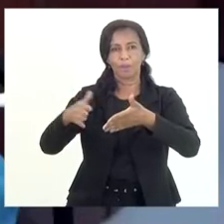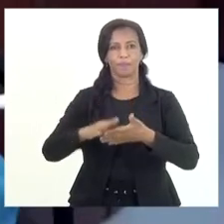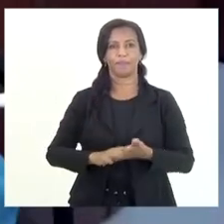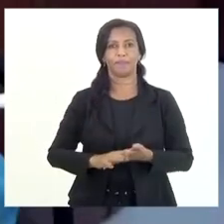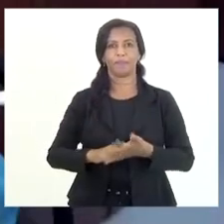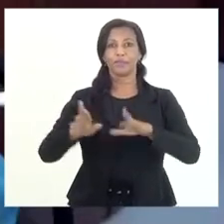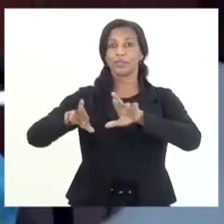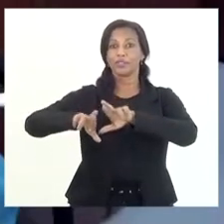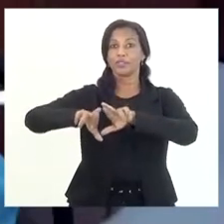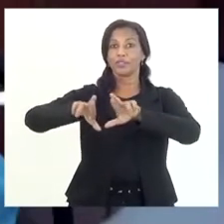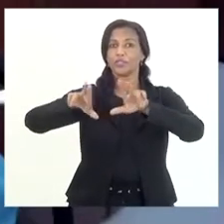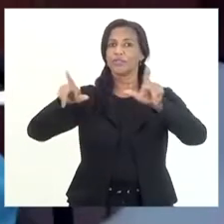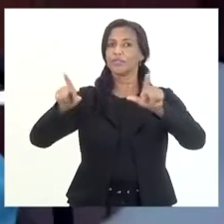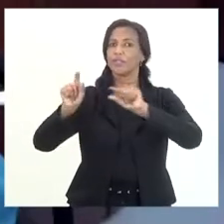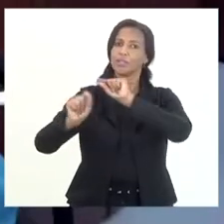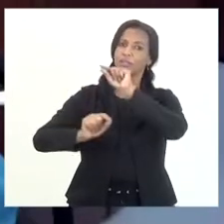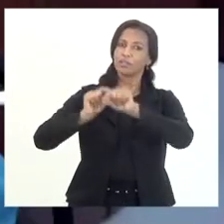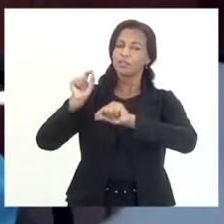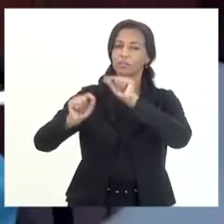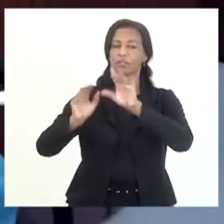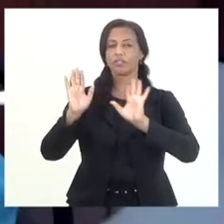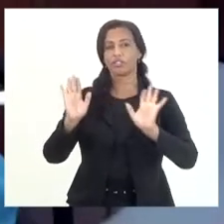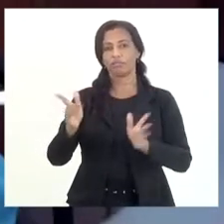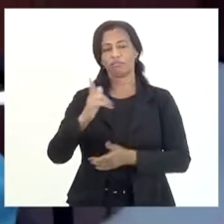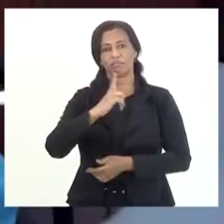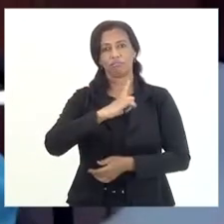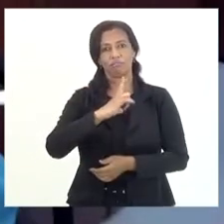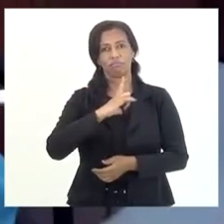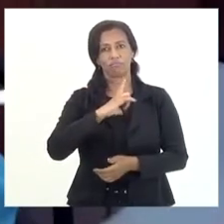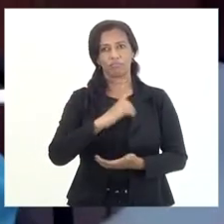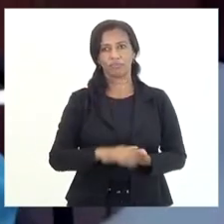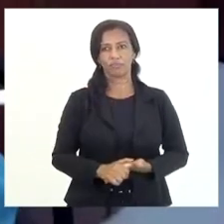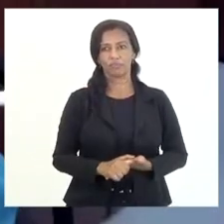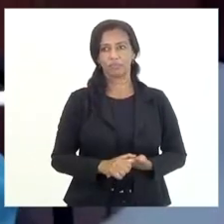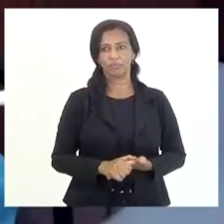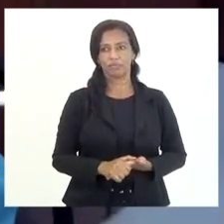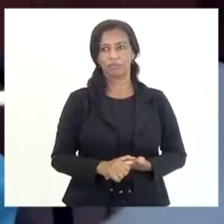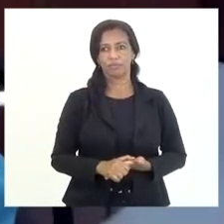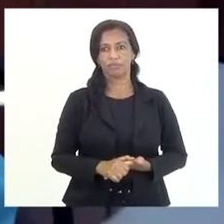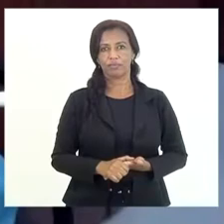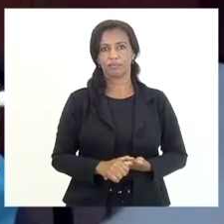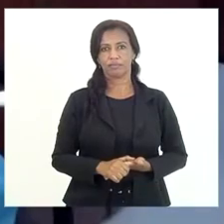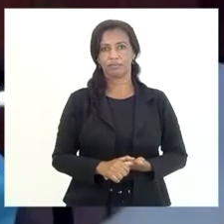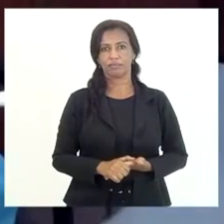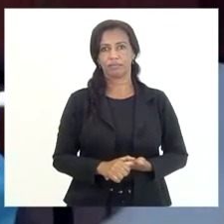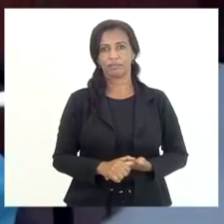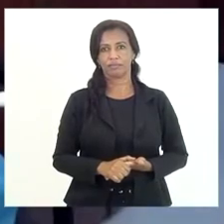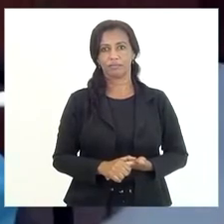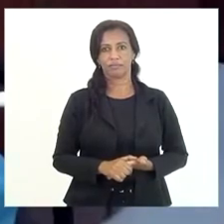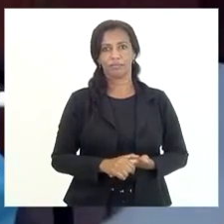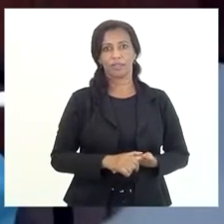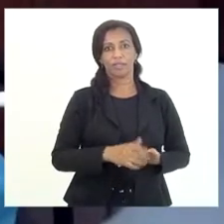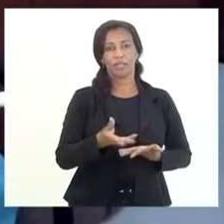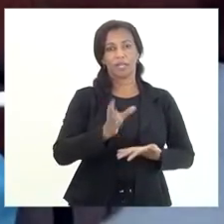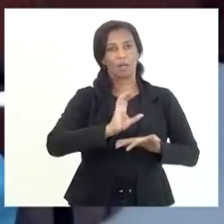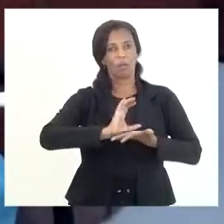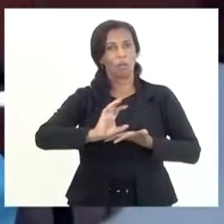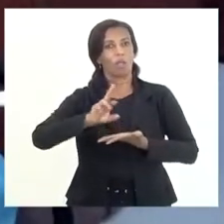diferente do que a gente já tinha, que são os créditos não tributários